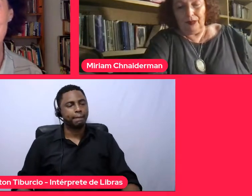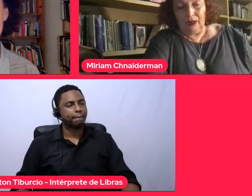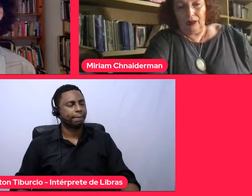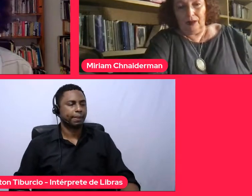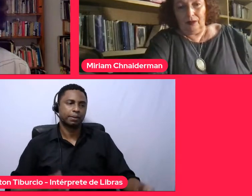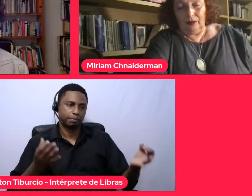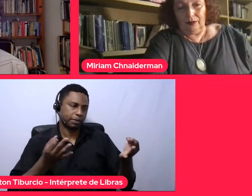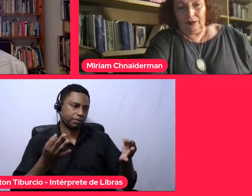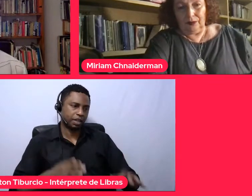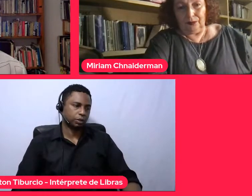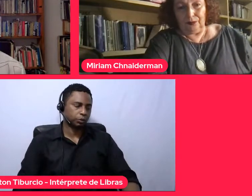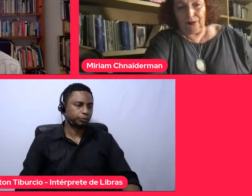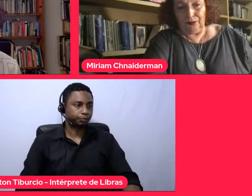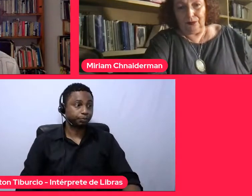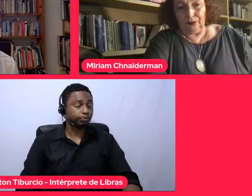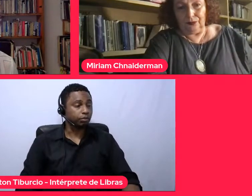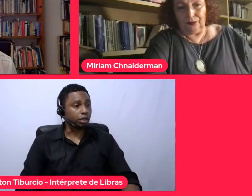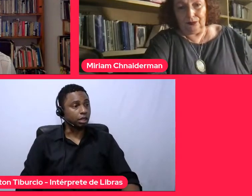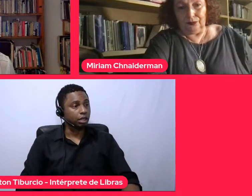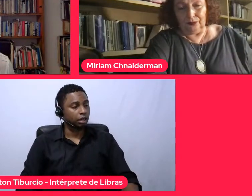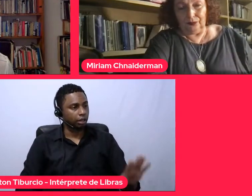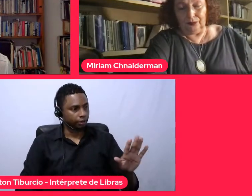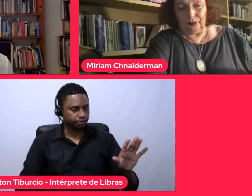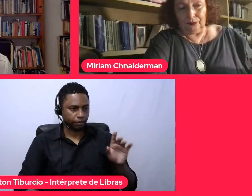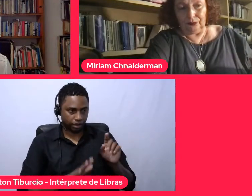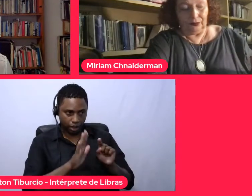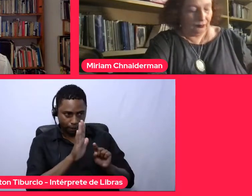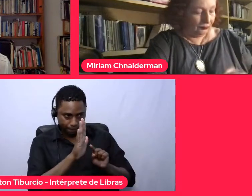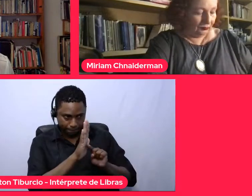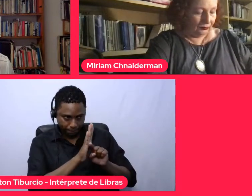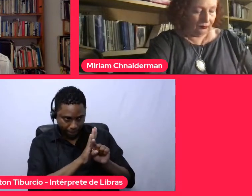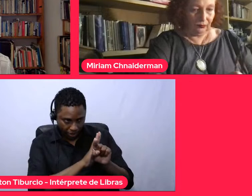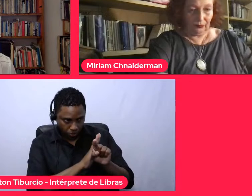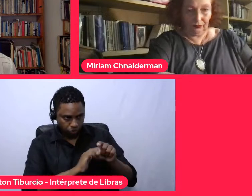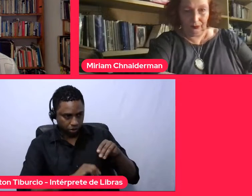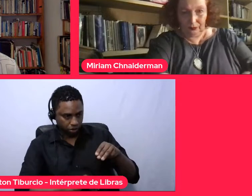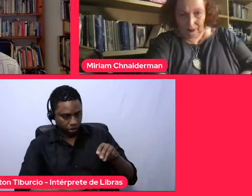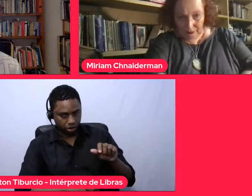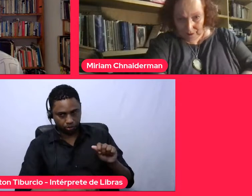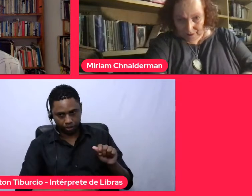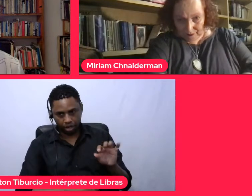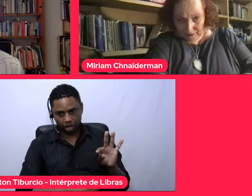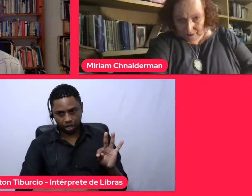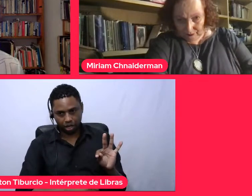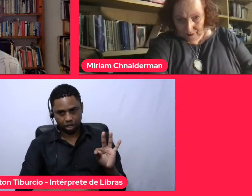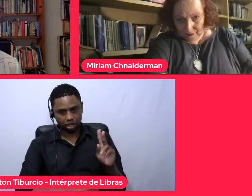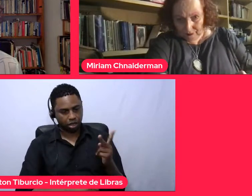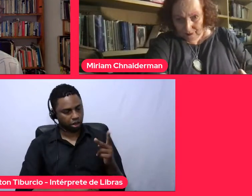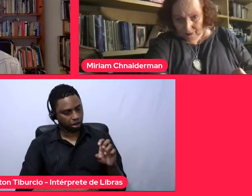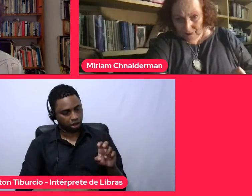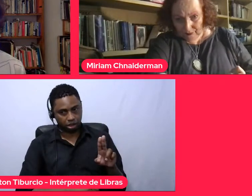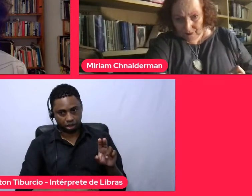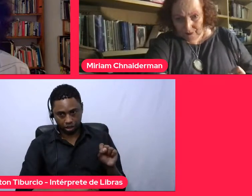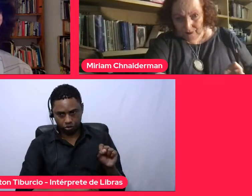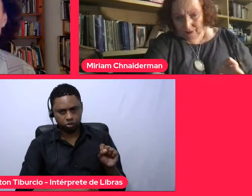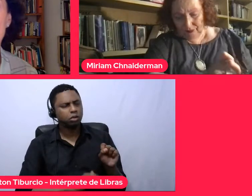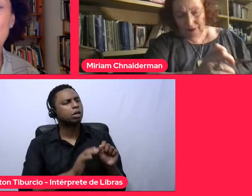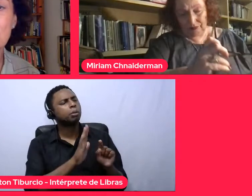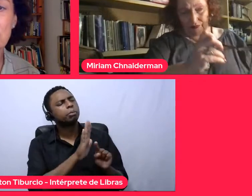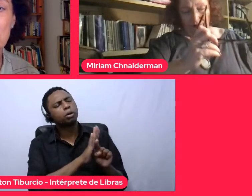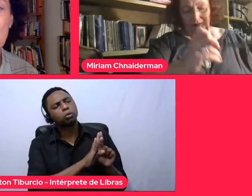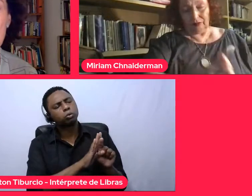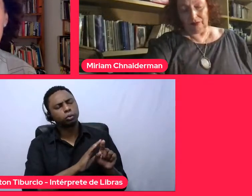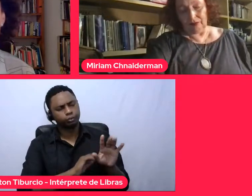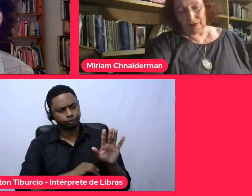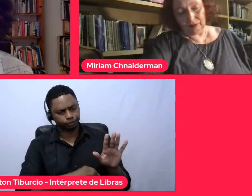Perfeito. Tem uma pergunta do Matheus Férez, que diz, Miriam, de que forma